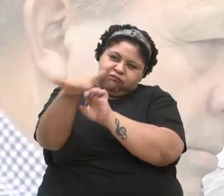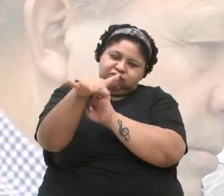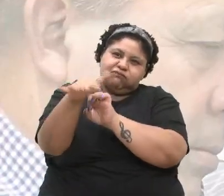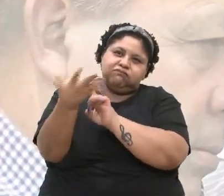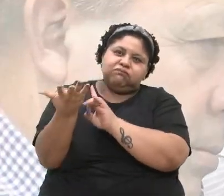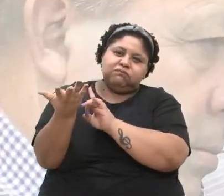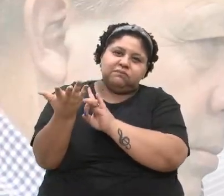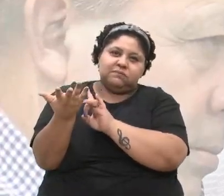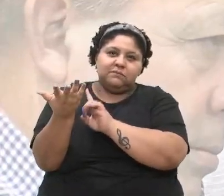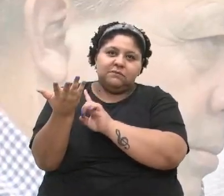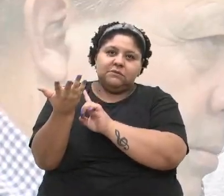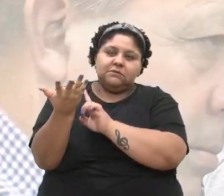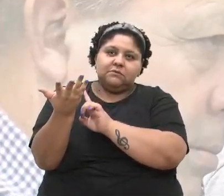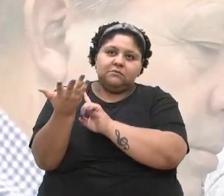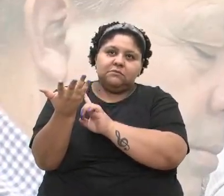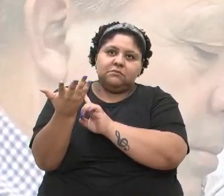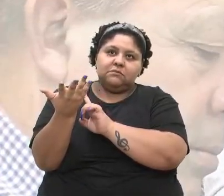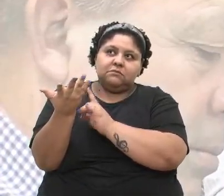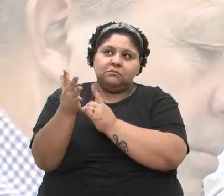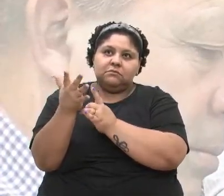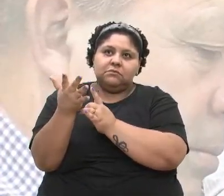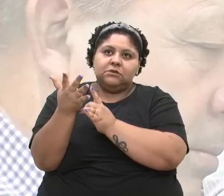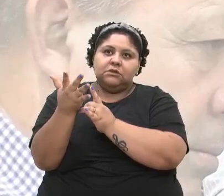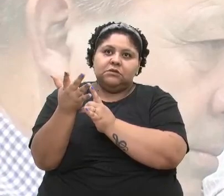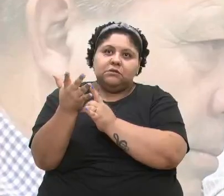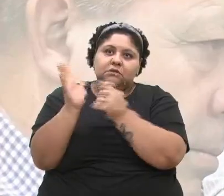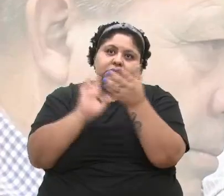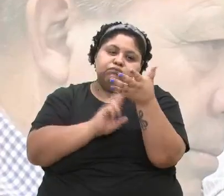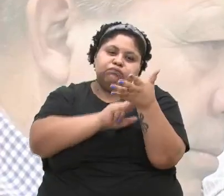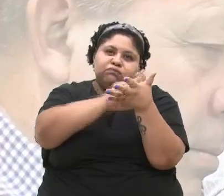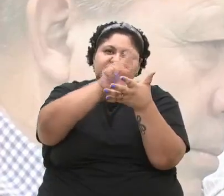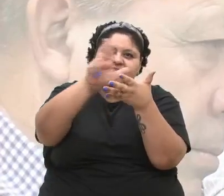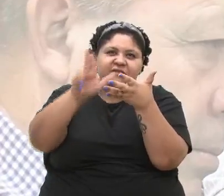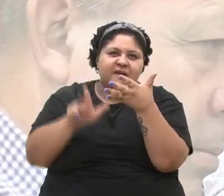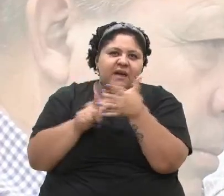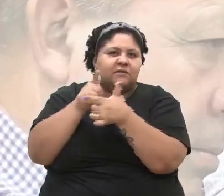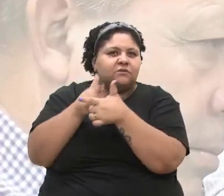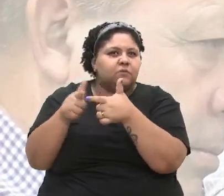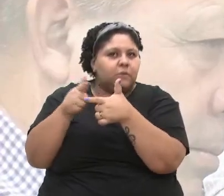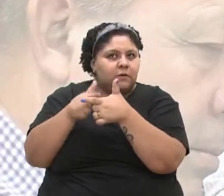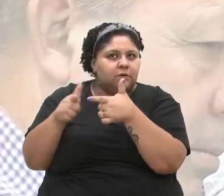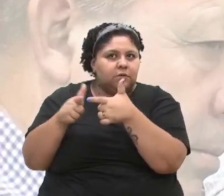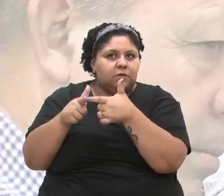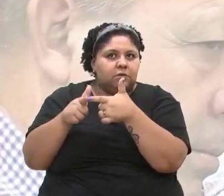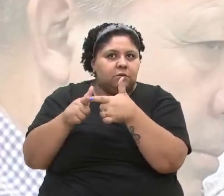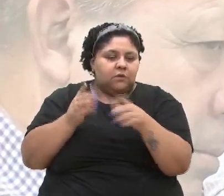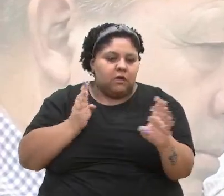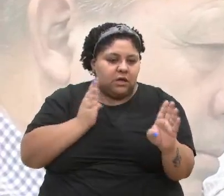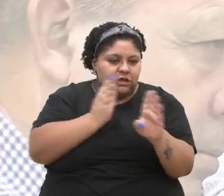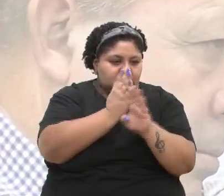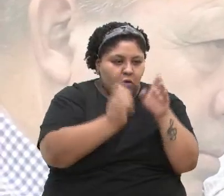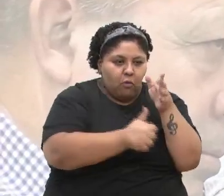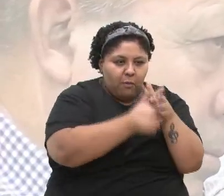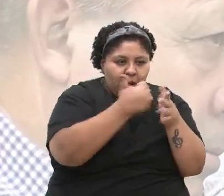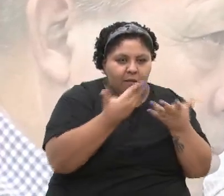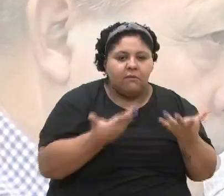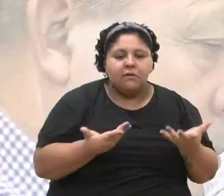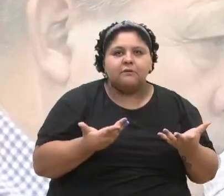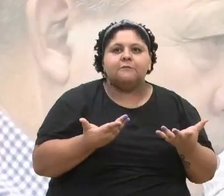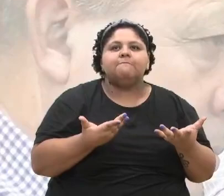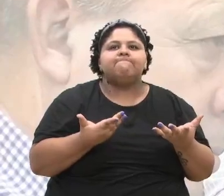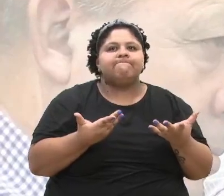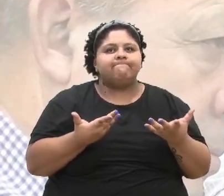fato, naquilo, nos seus mais diversos problemas, achar uma resolução. Sermos, de fato,